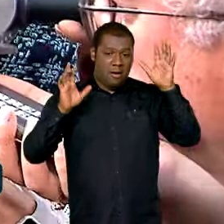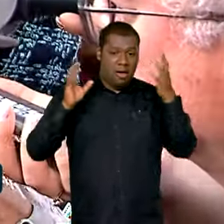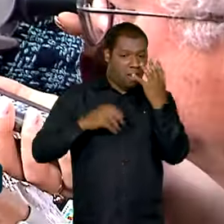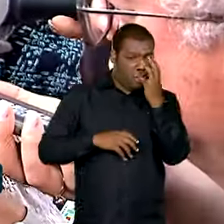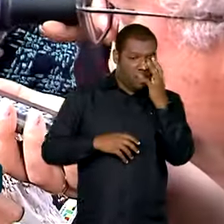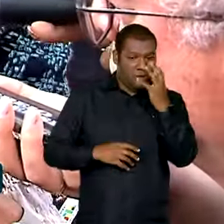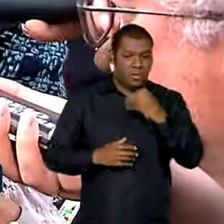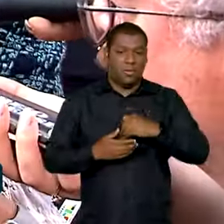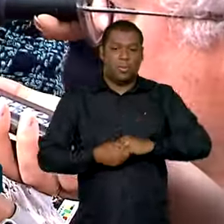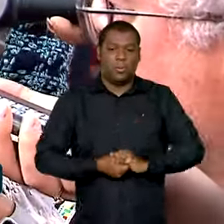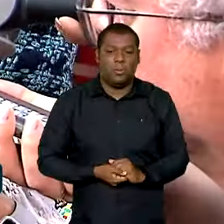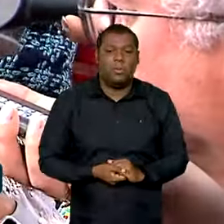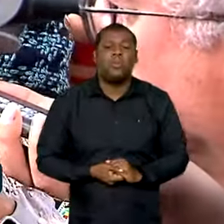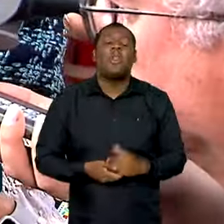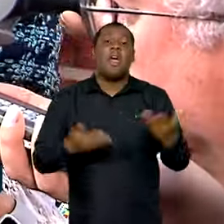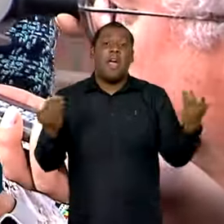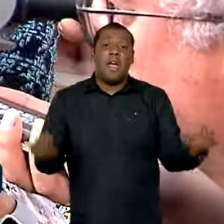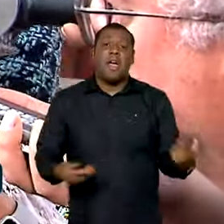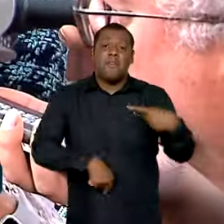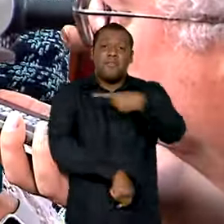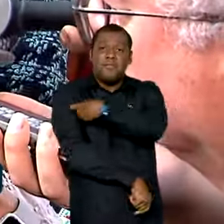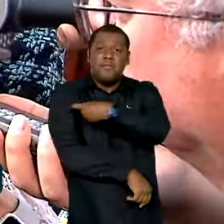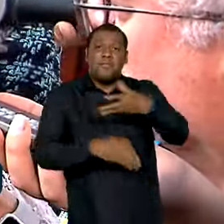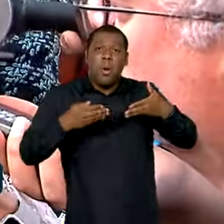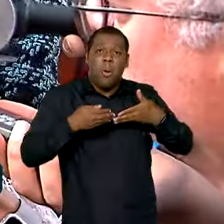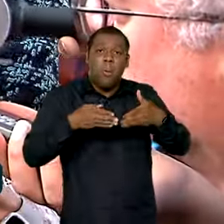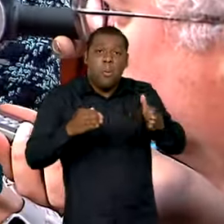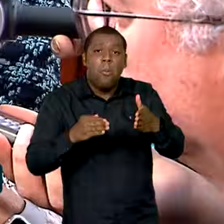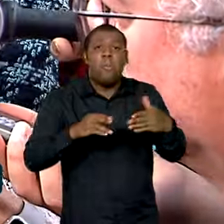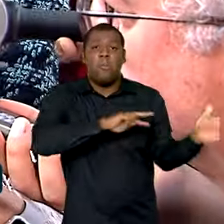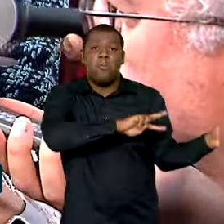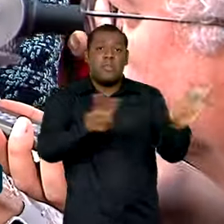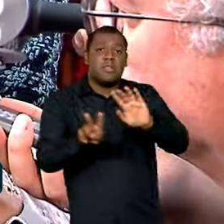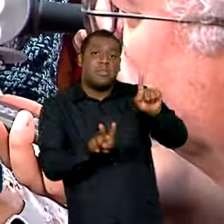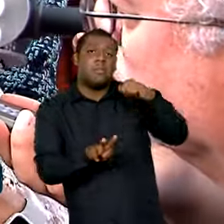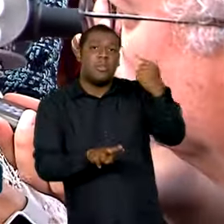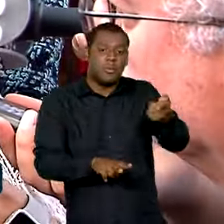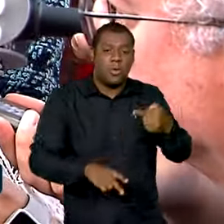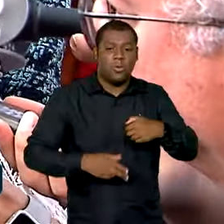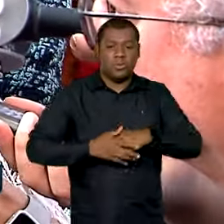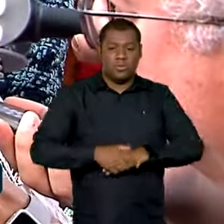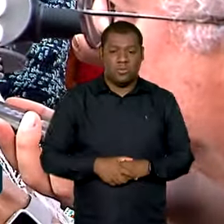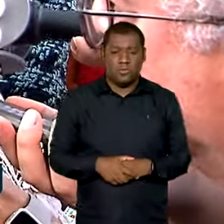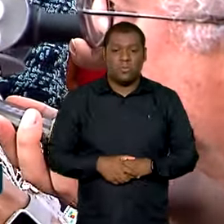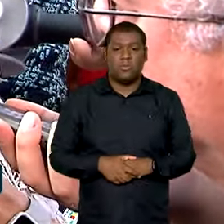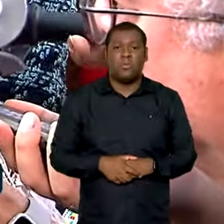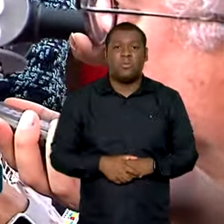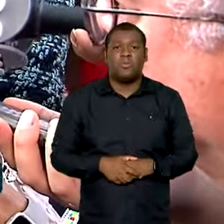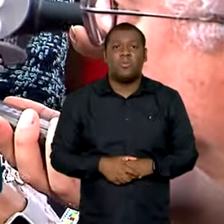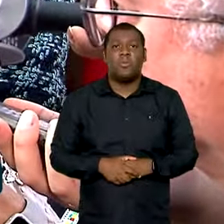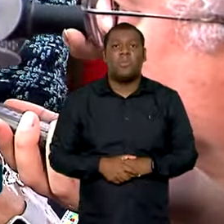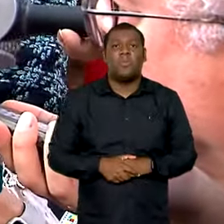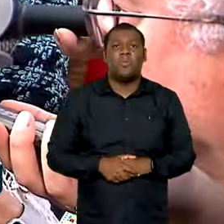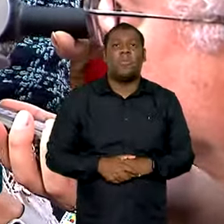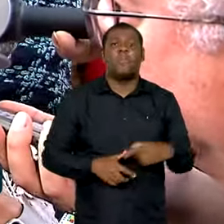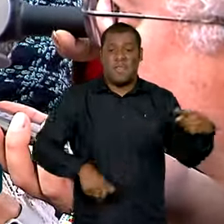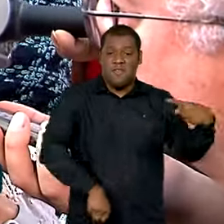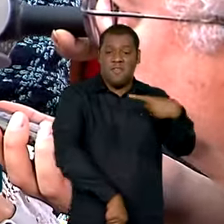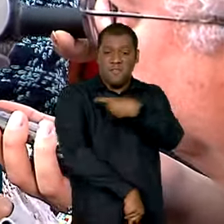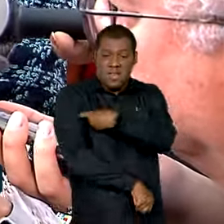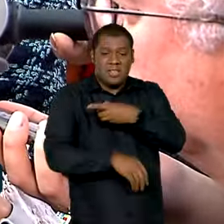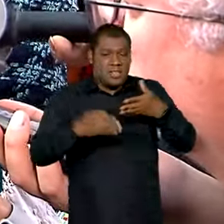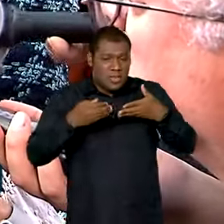aegypti. A vacina começará a ser distribuída na próxima semana e a partir do momento dessa